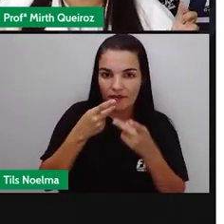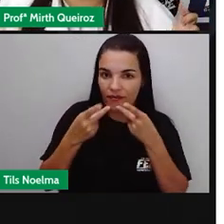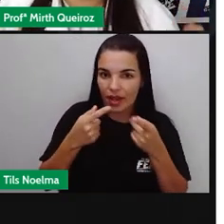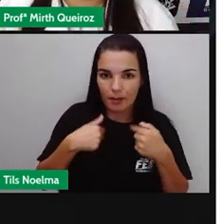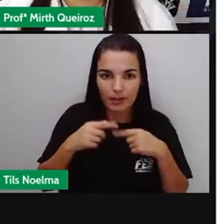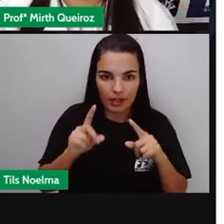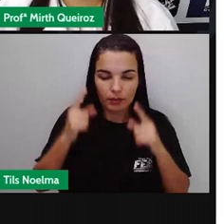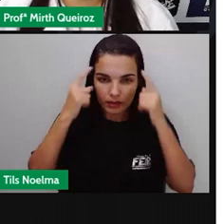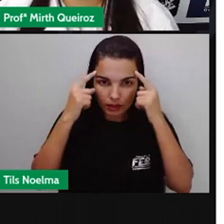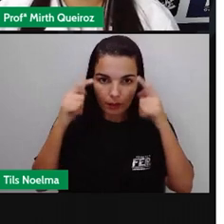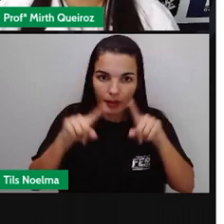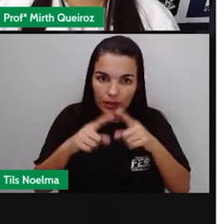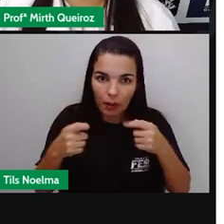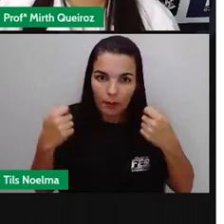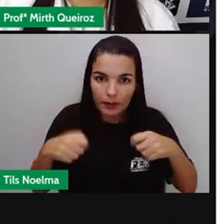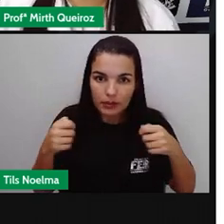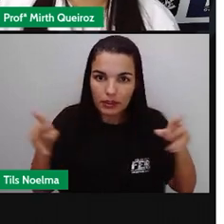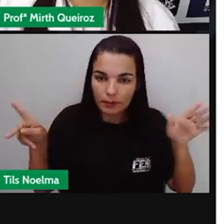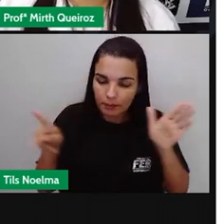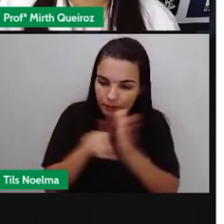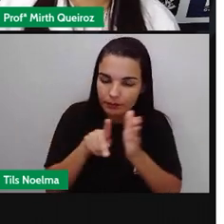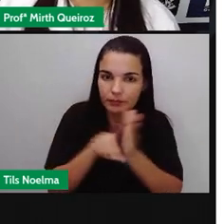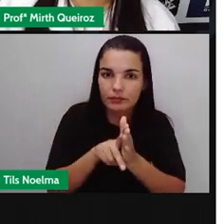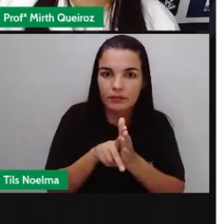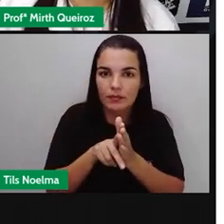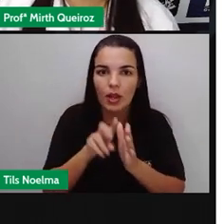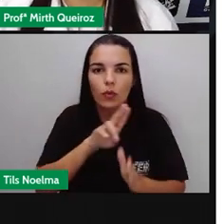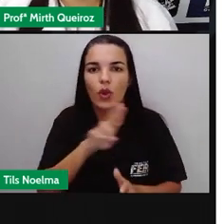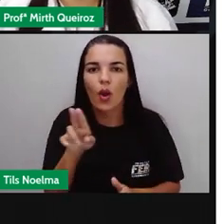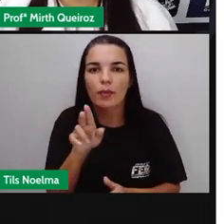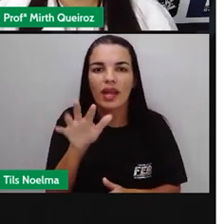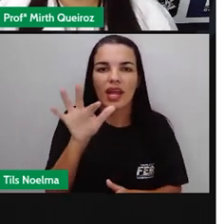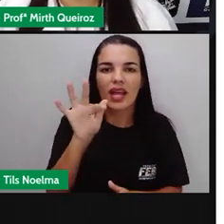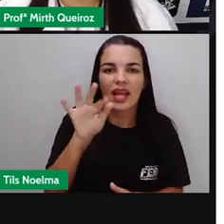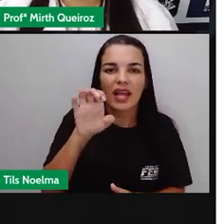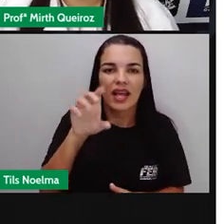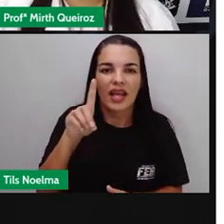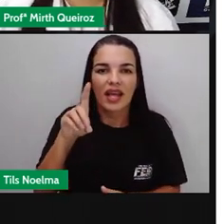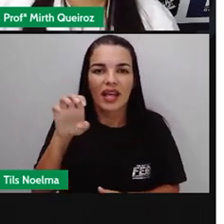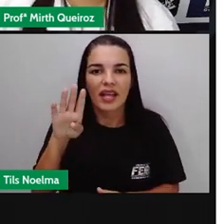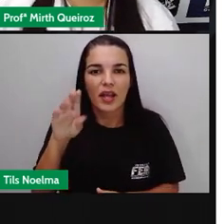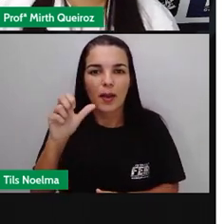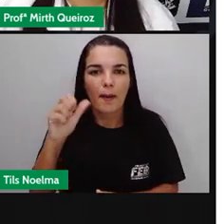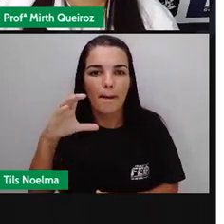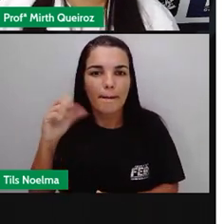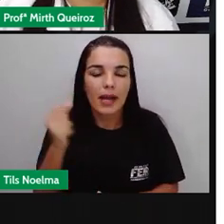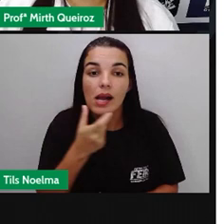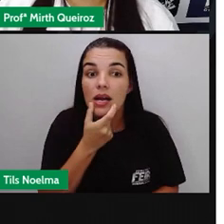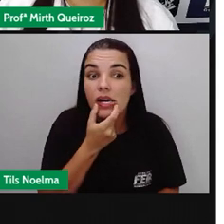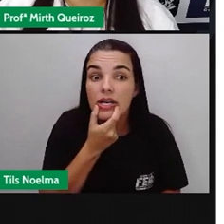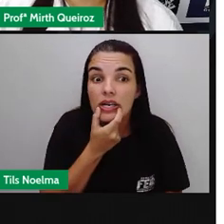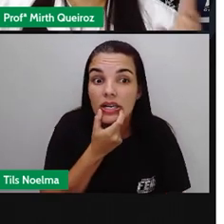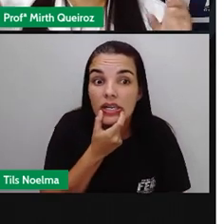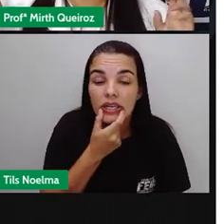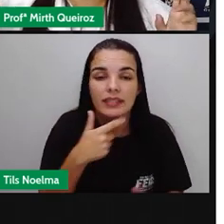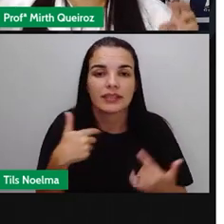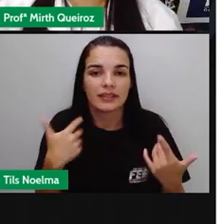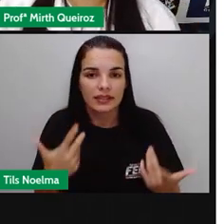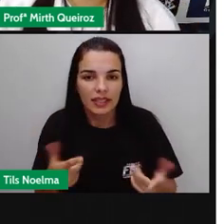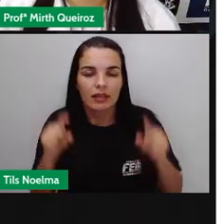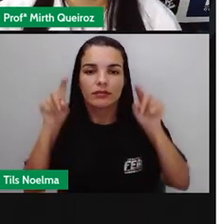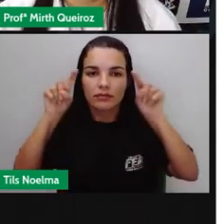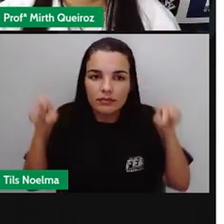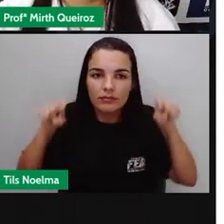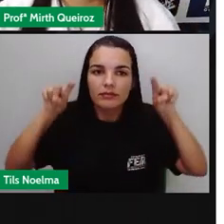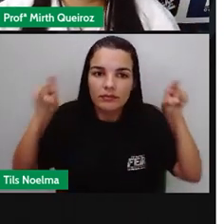entre aspas. Ou, os alunos receberam feedback das tarefas. Olha o estrangeirismo aí. Colocamos